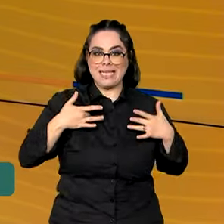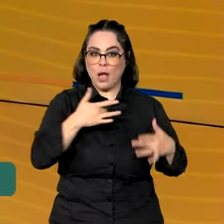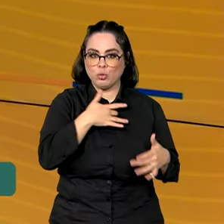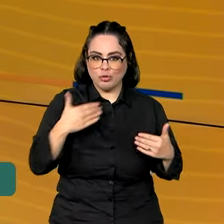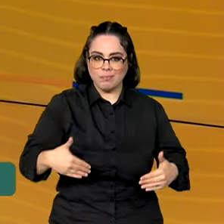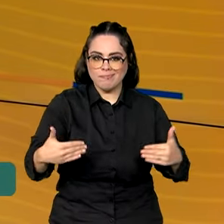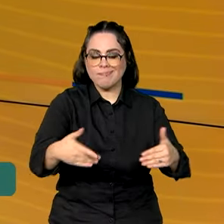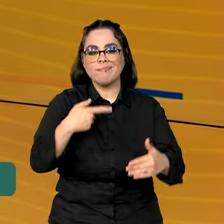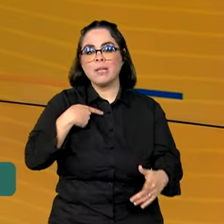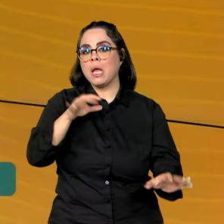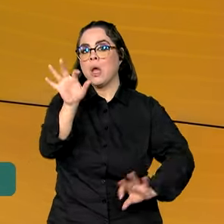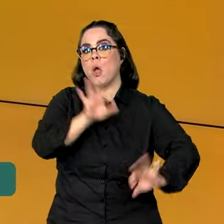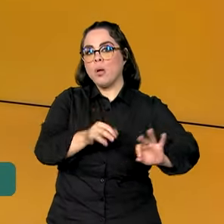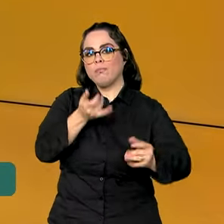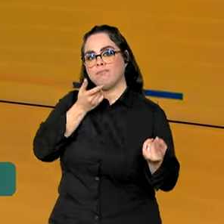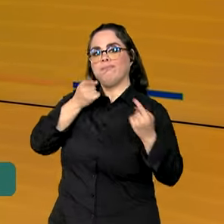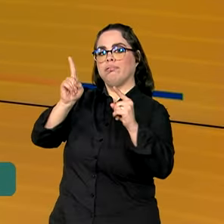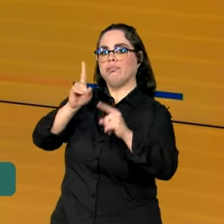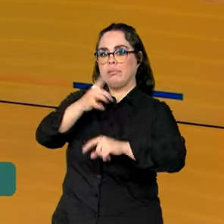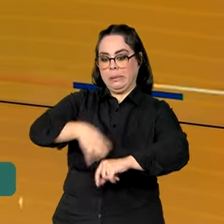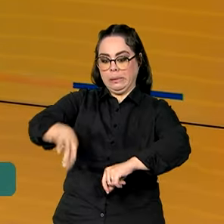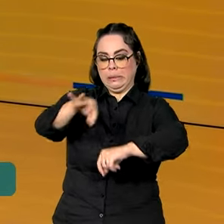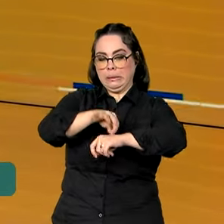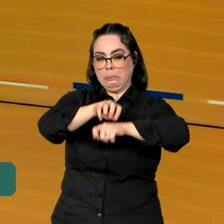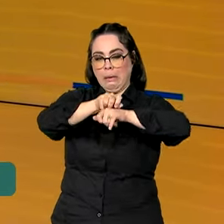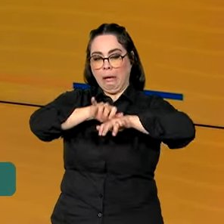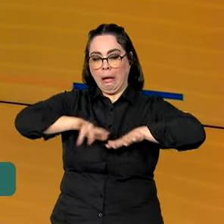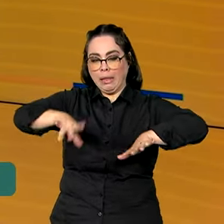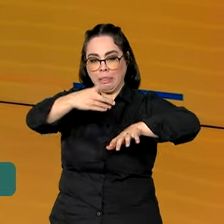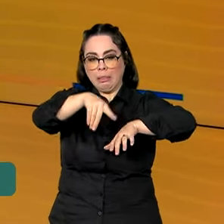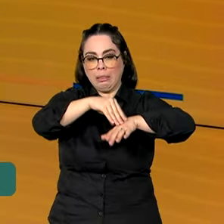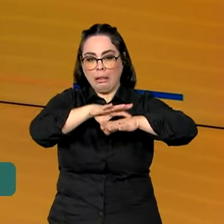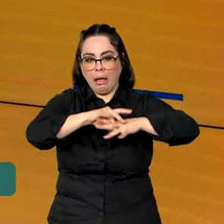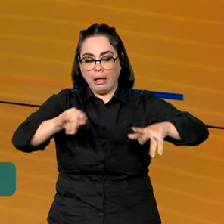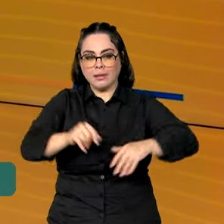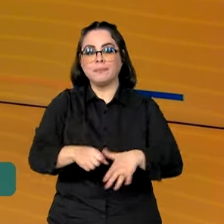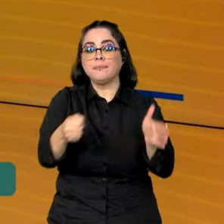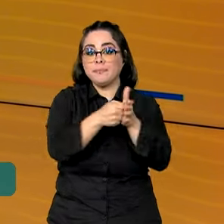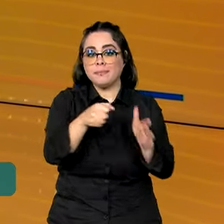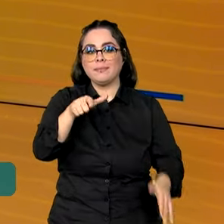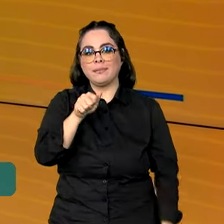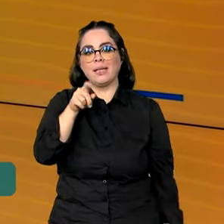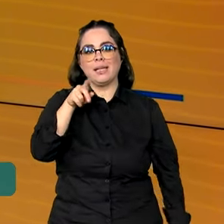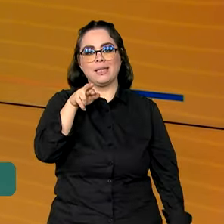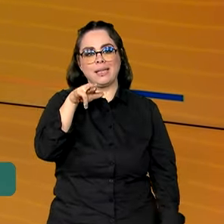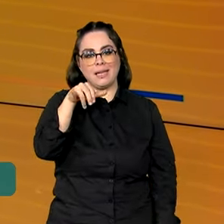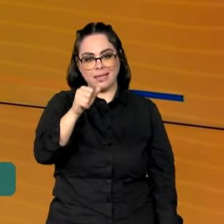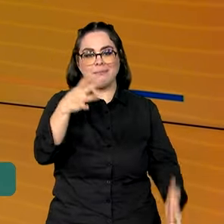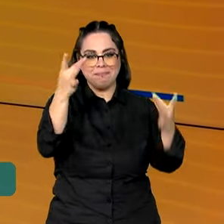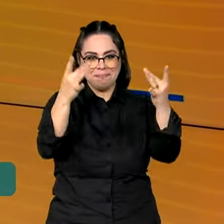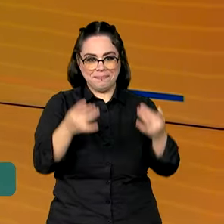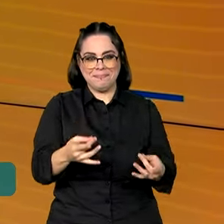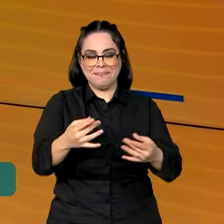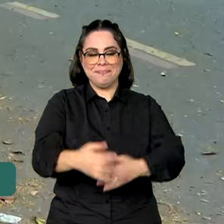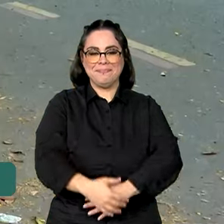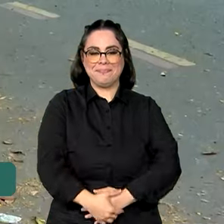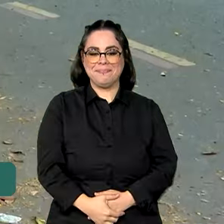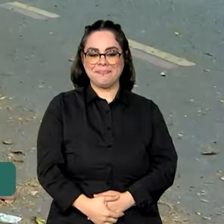combater o mosquito Aedes aegypti e evitar uma nova escalada da dengue. A repórter Adriana Natale tem as informações.